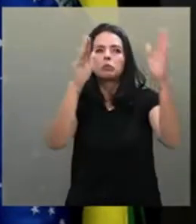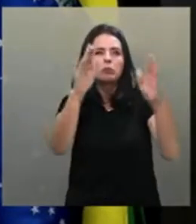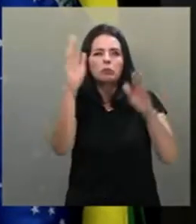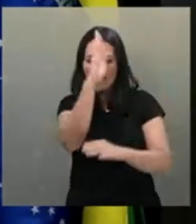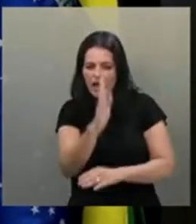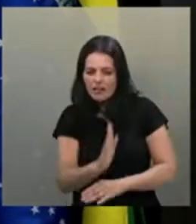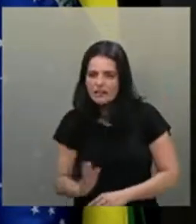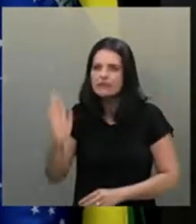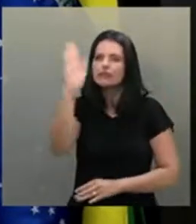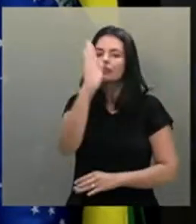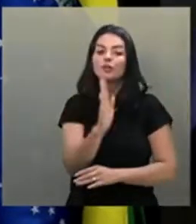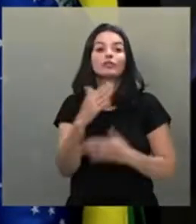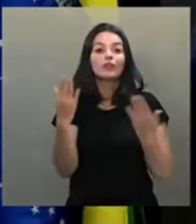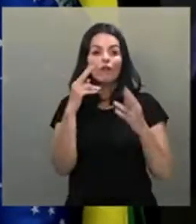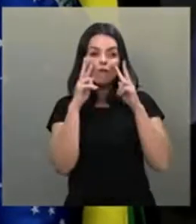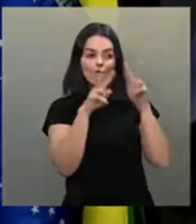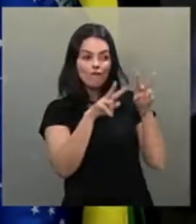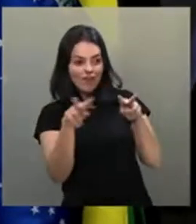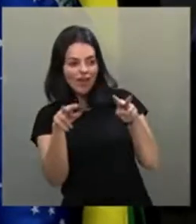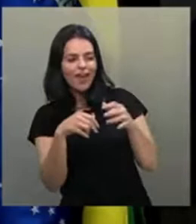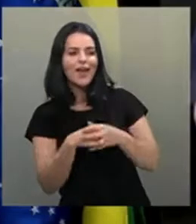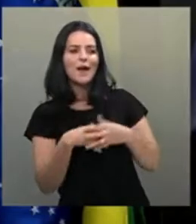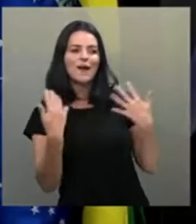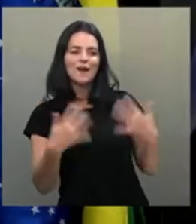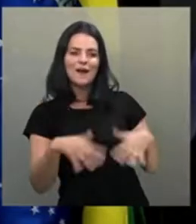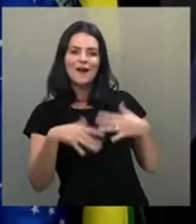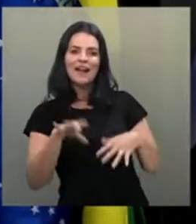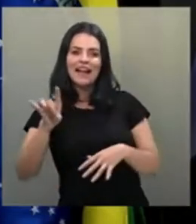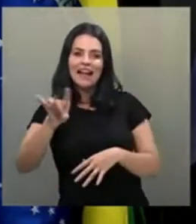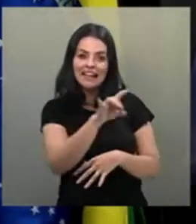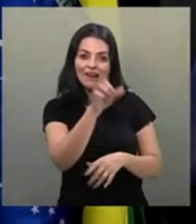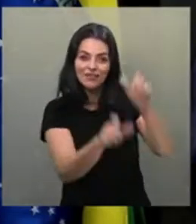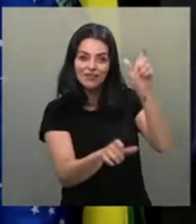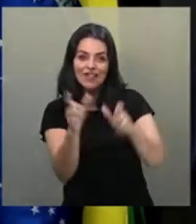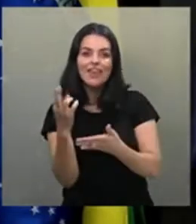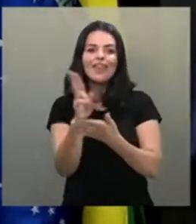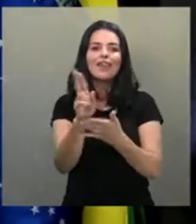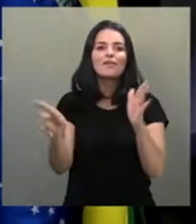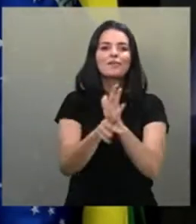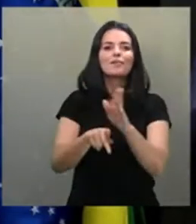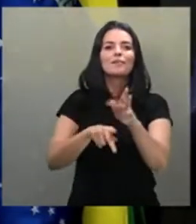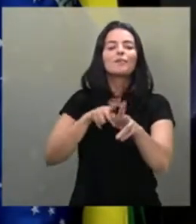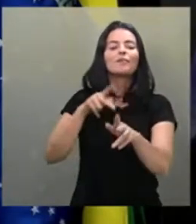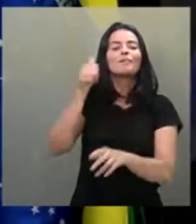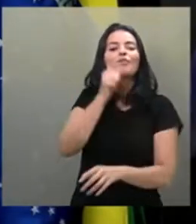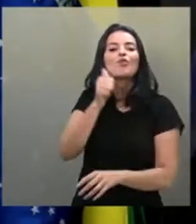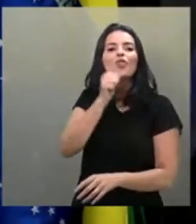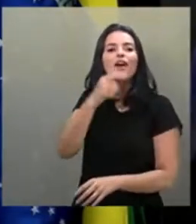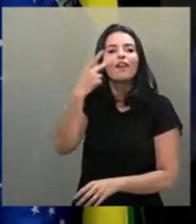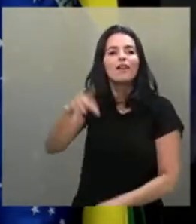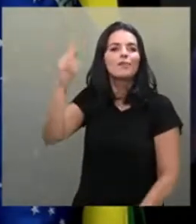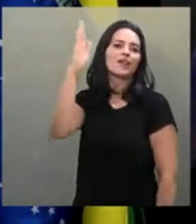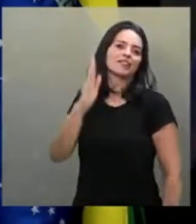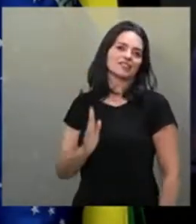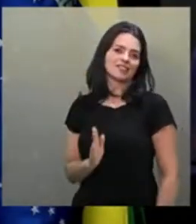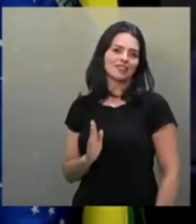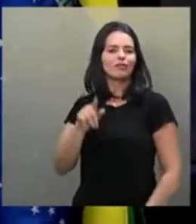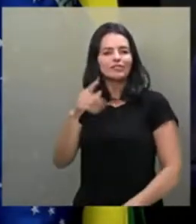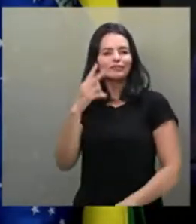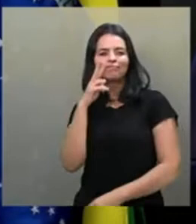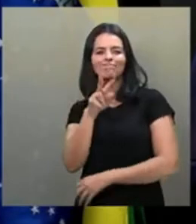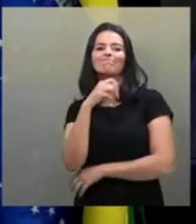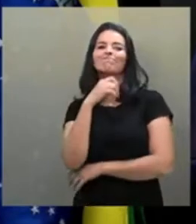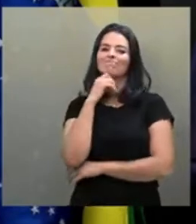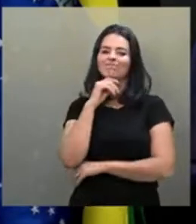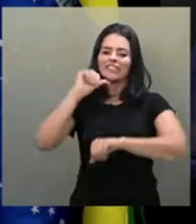Então, ver a mulher brasileira aqui representada por cada uma de vocês, não só transforma essa sessão em uma